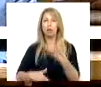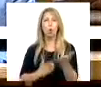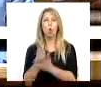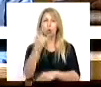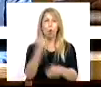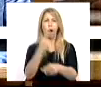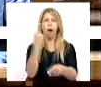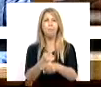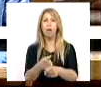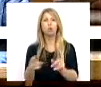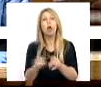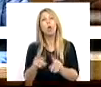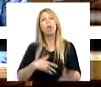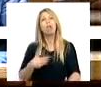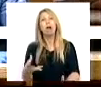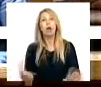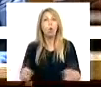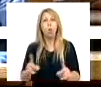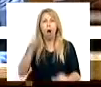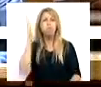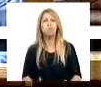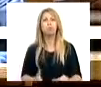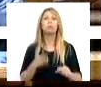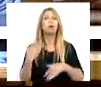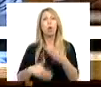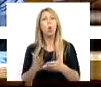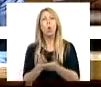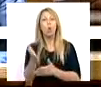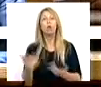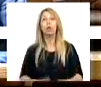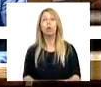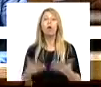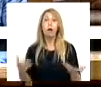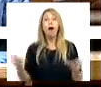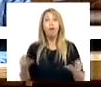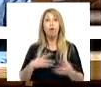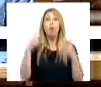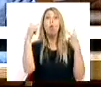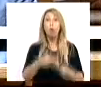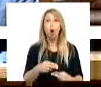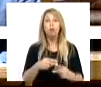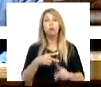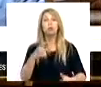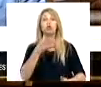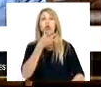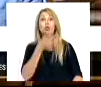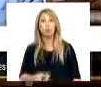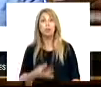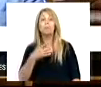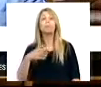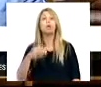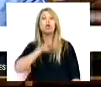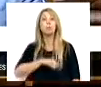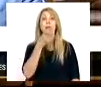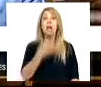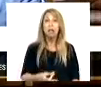piedade. No anterior governo PS, o corte de metade do décimo terceiro mês, os cortes nos abonos de família, a restrição